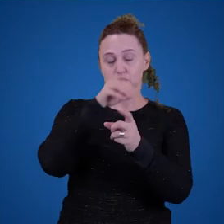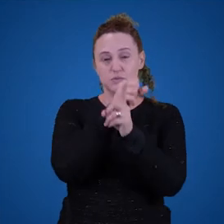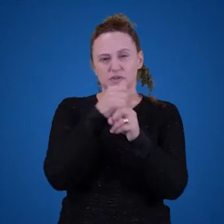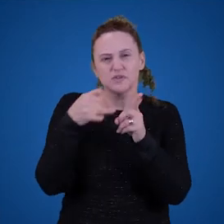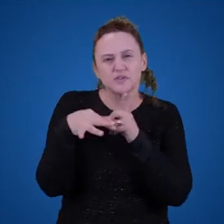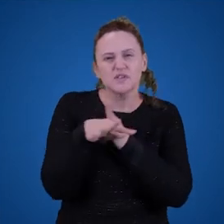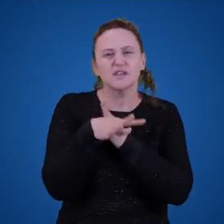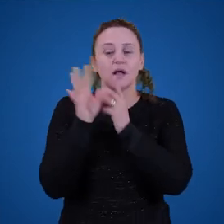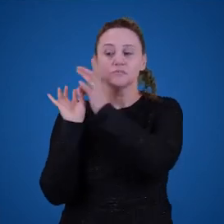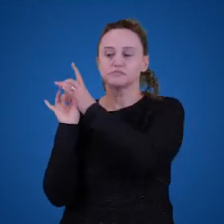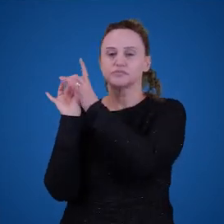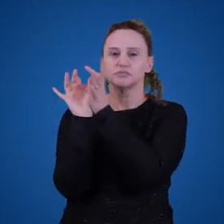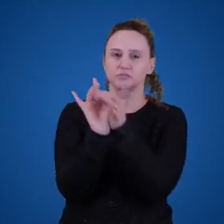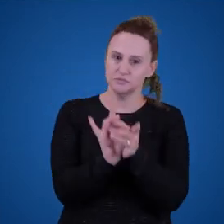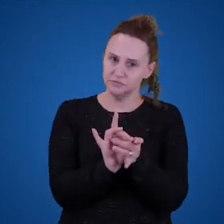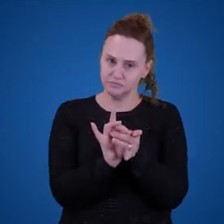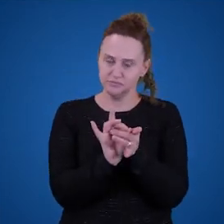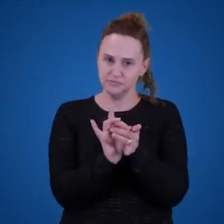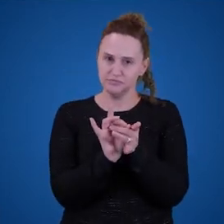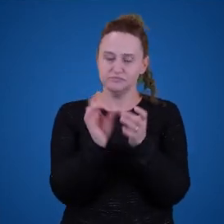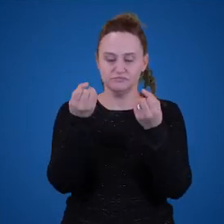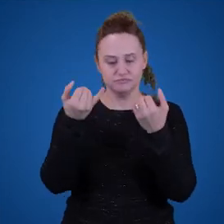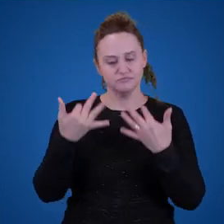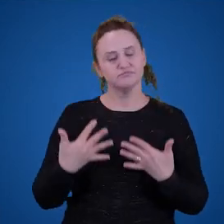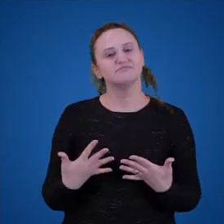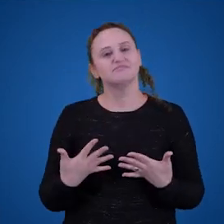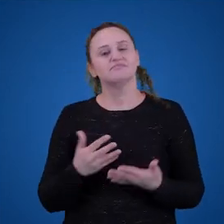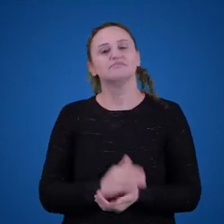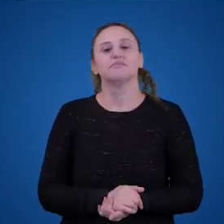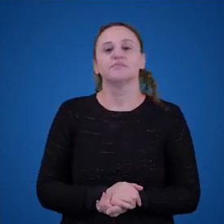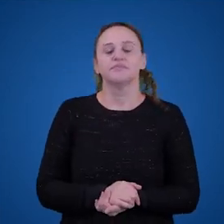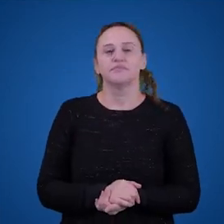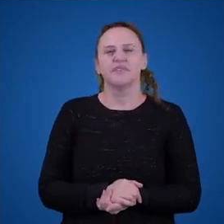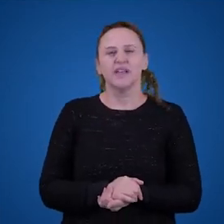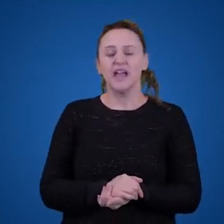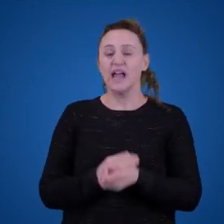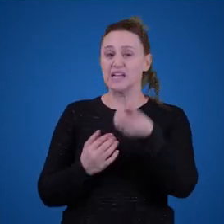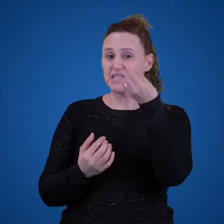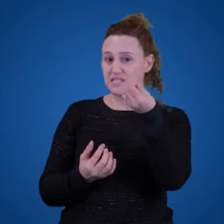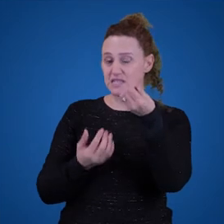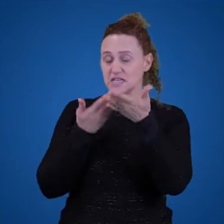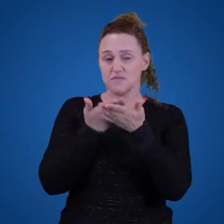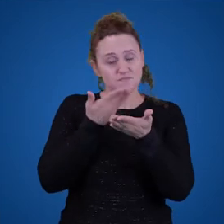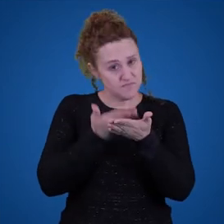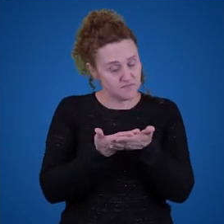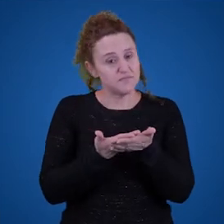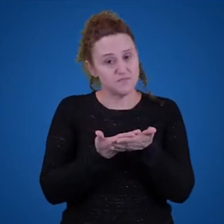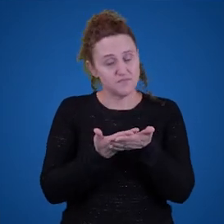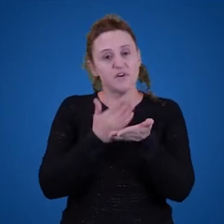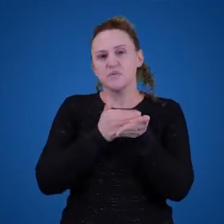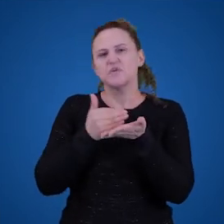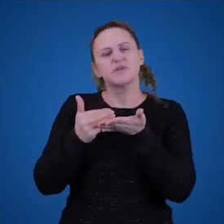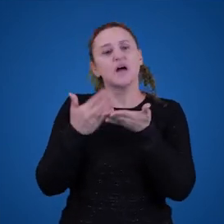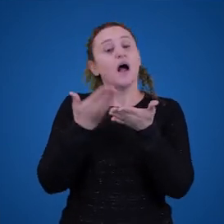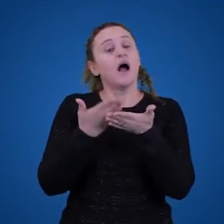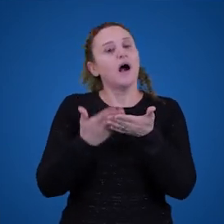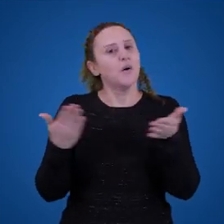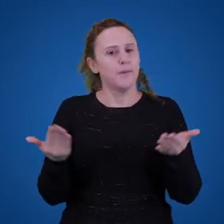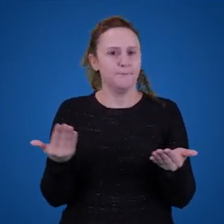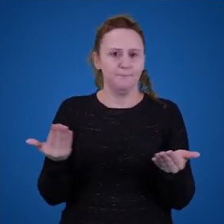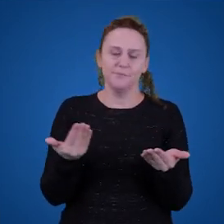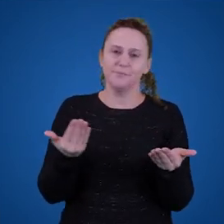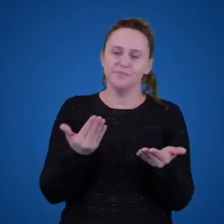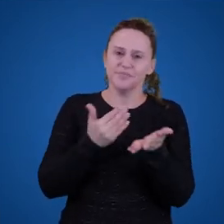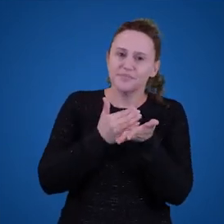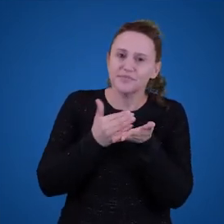contextos específicos. Então, essas vão ser as nossas seis aulas, e vamos começar nossa aula de hoje, então,